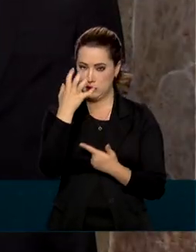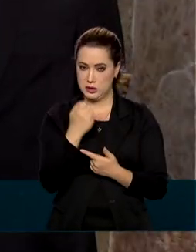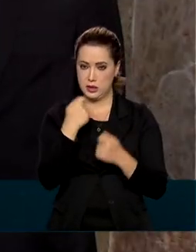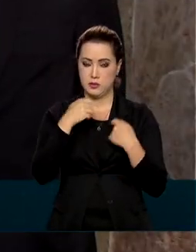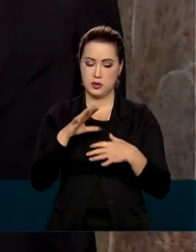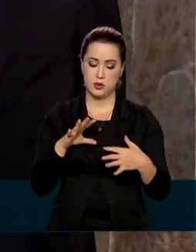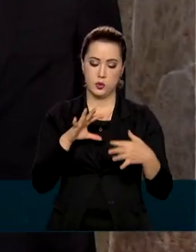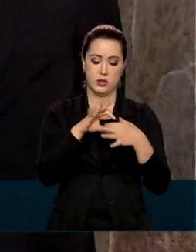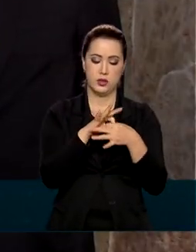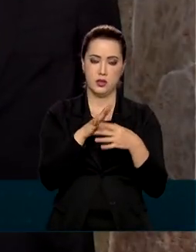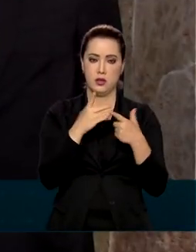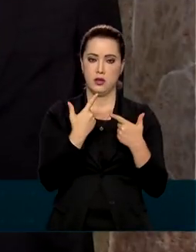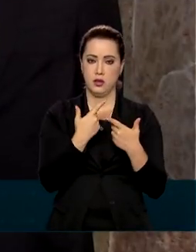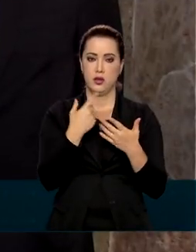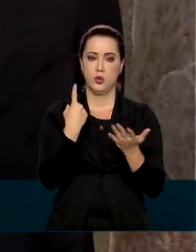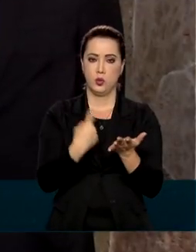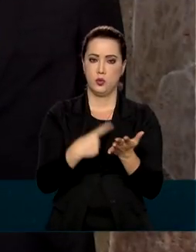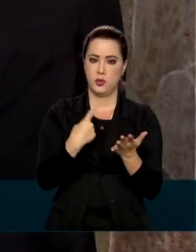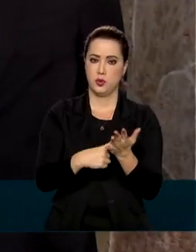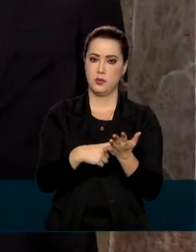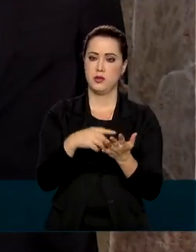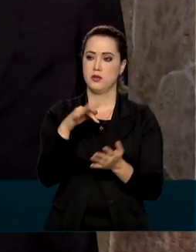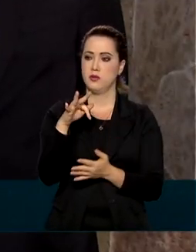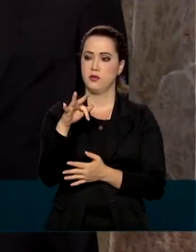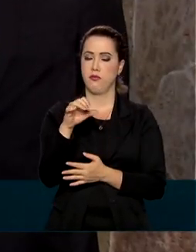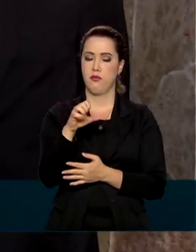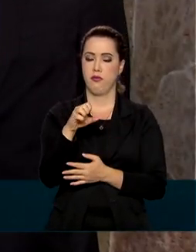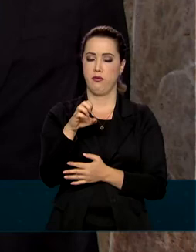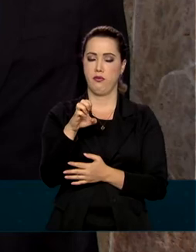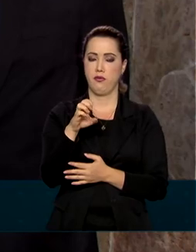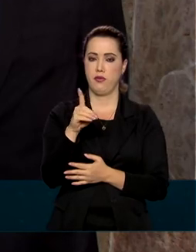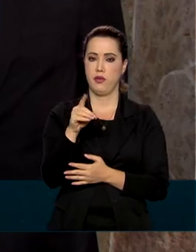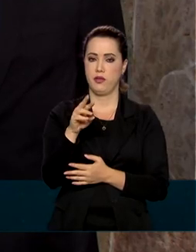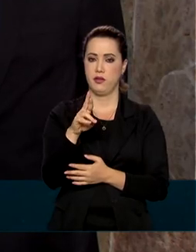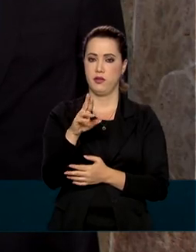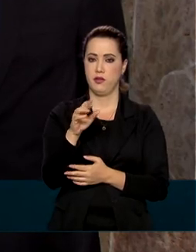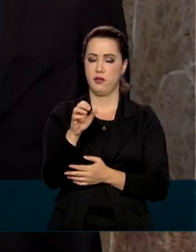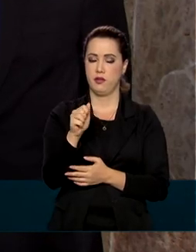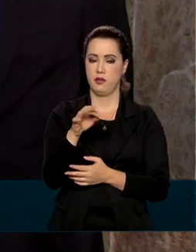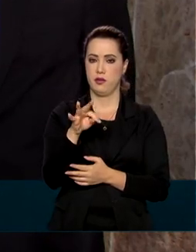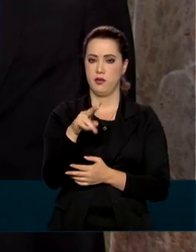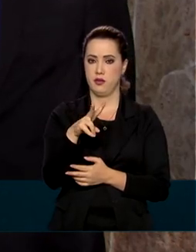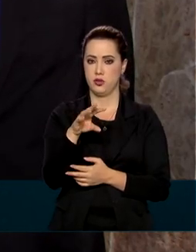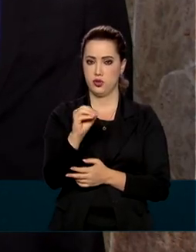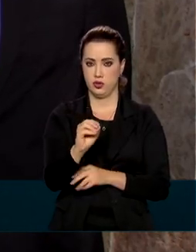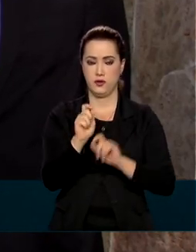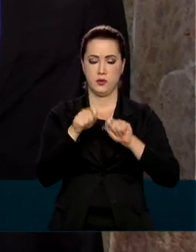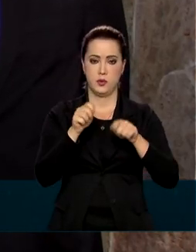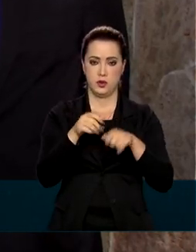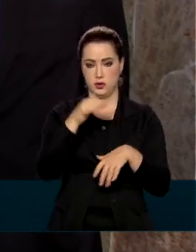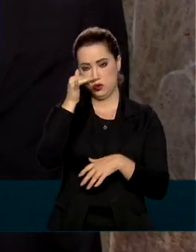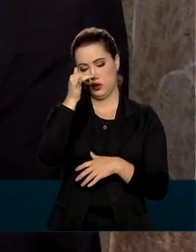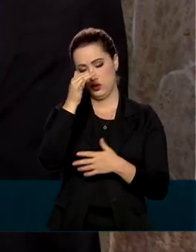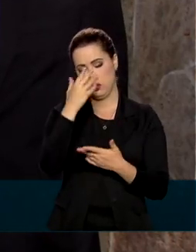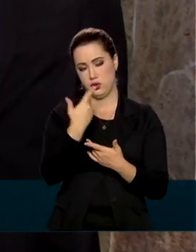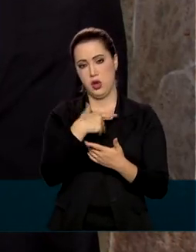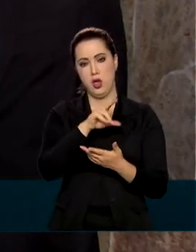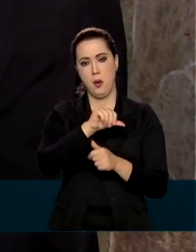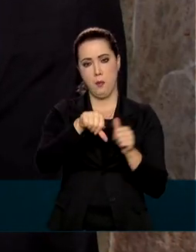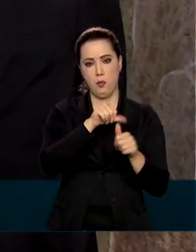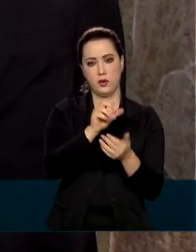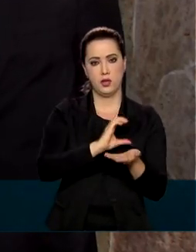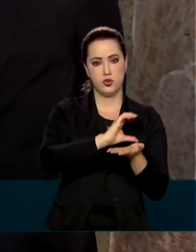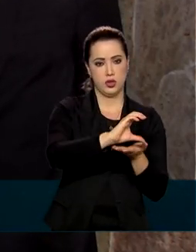o que permitiria reduzir gastos e redirecionar os recursos para o combate à Covid-19 e a